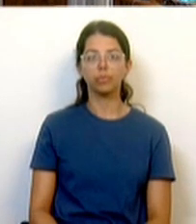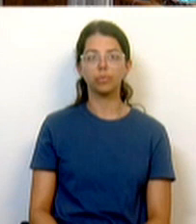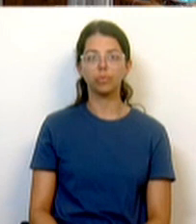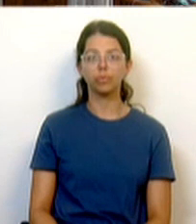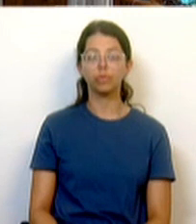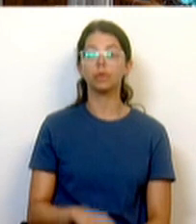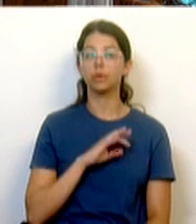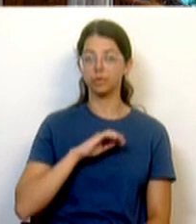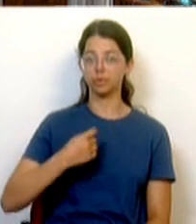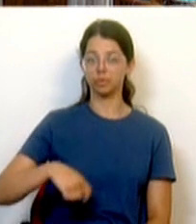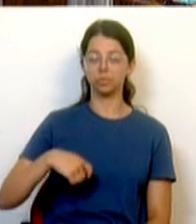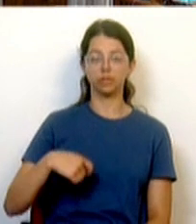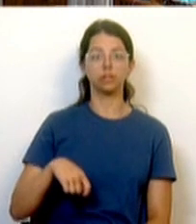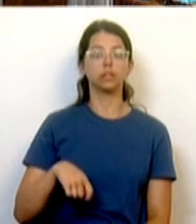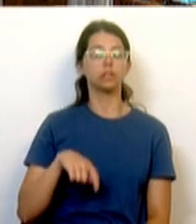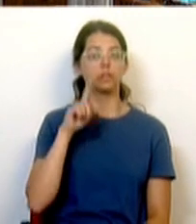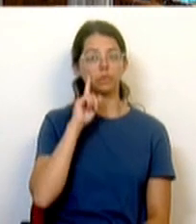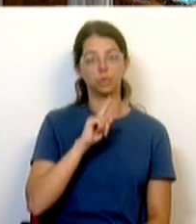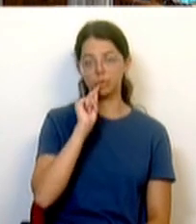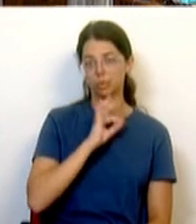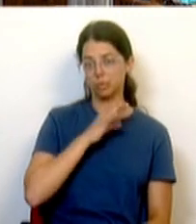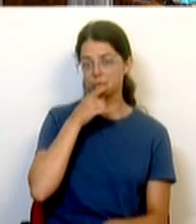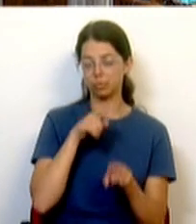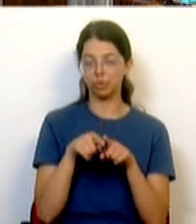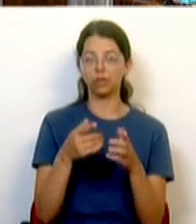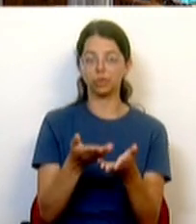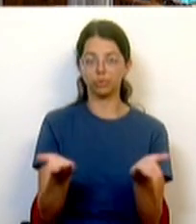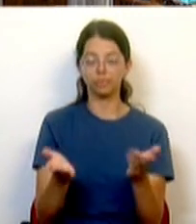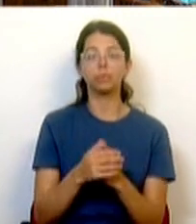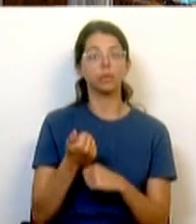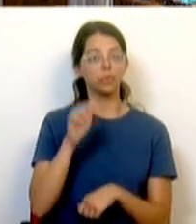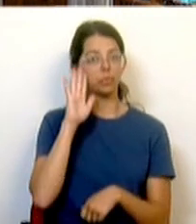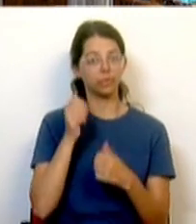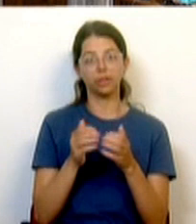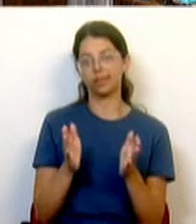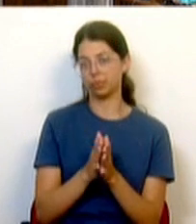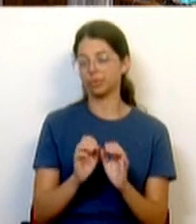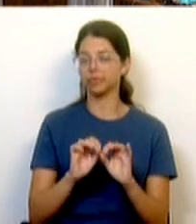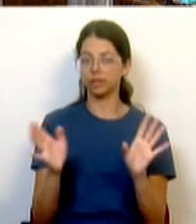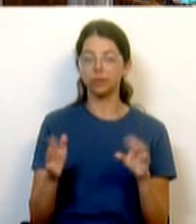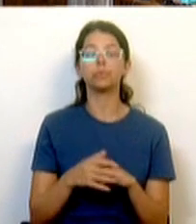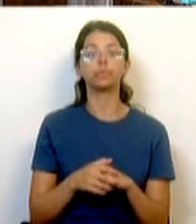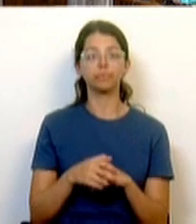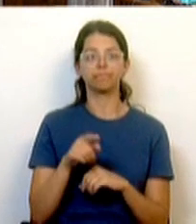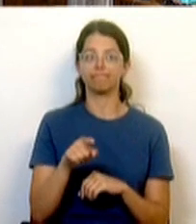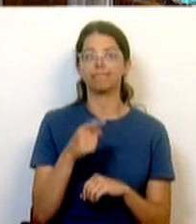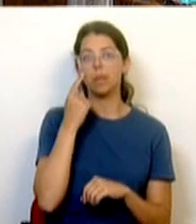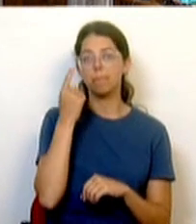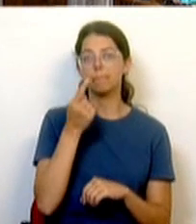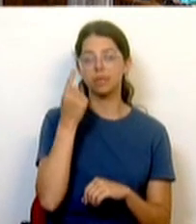Sr. Presidente, Sras. e Srs. Deputados, muito boa tarde a todos, naturalmente, e aqui particularmente